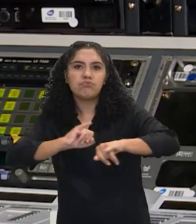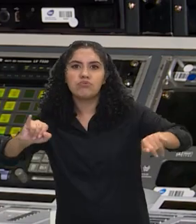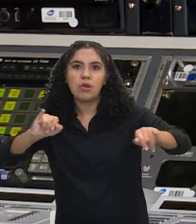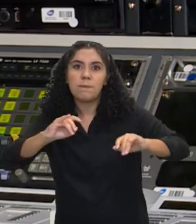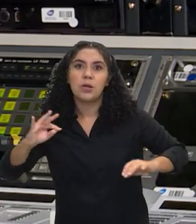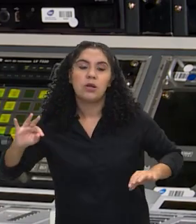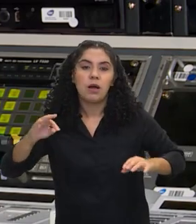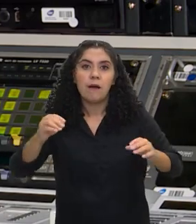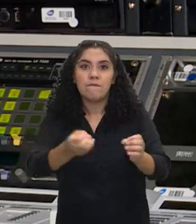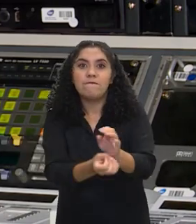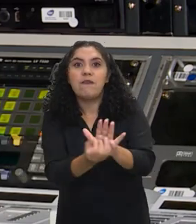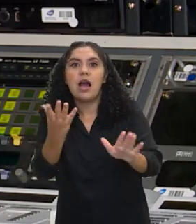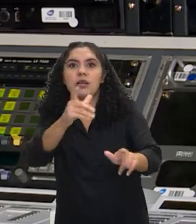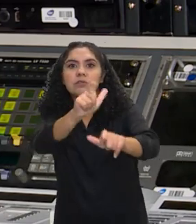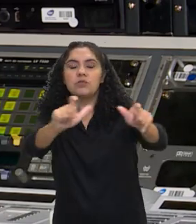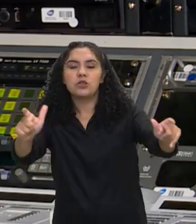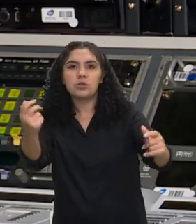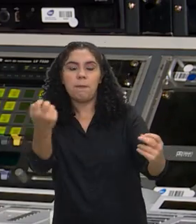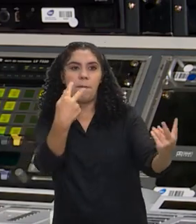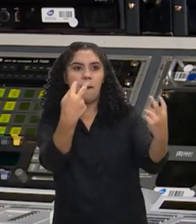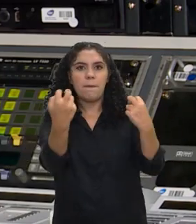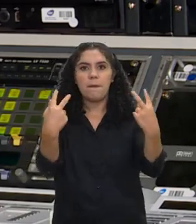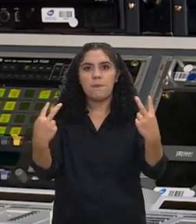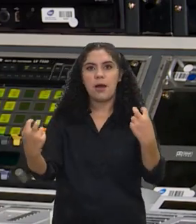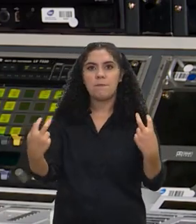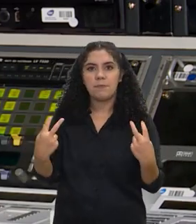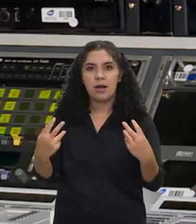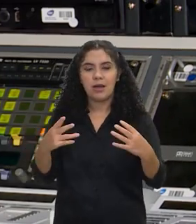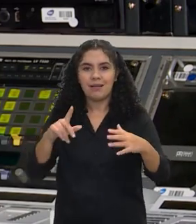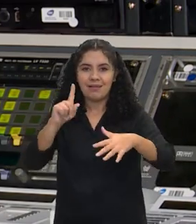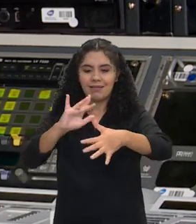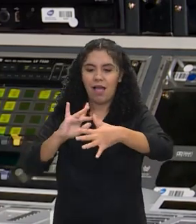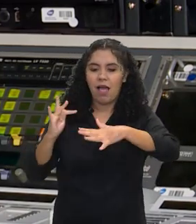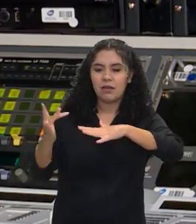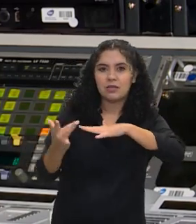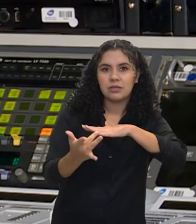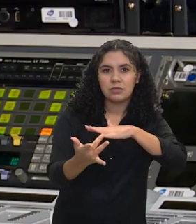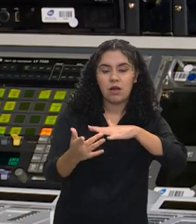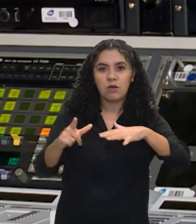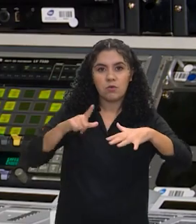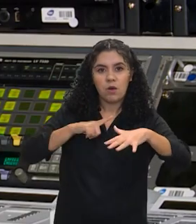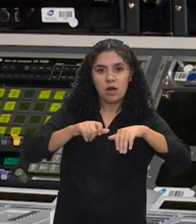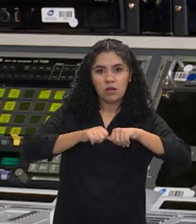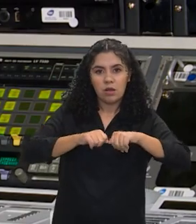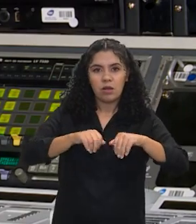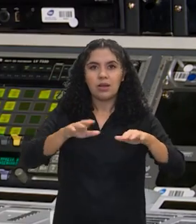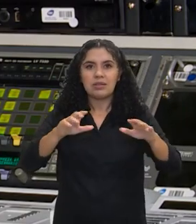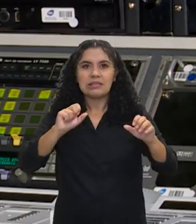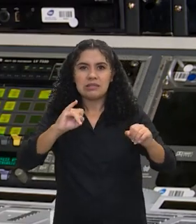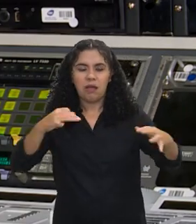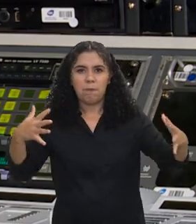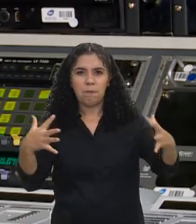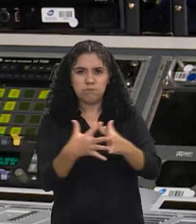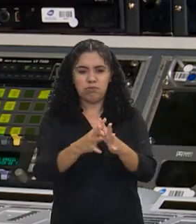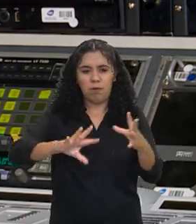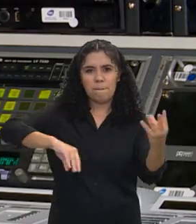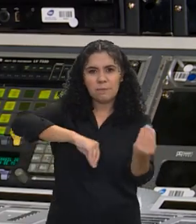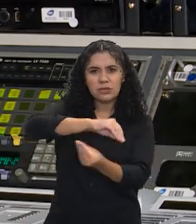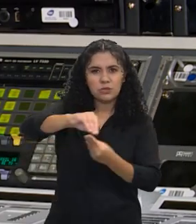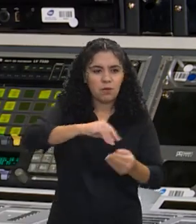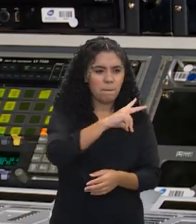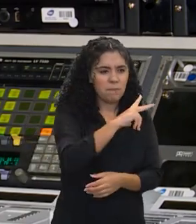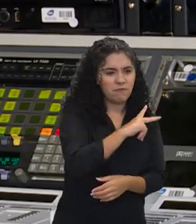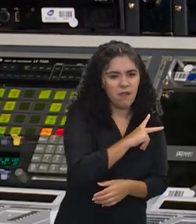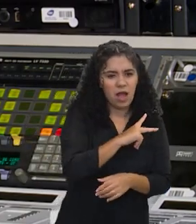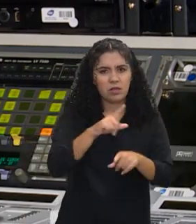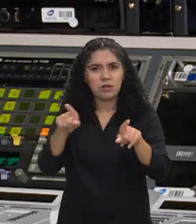Então, na prática, essa dimensão das redes sociais, quando elas fundem o ambiente privado com o ambiente público, nós precisamos